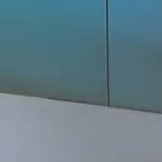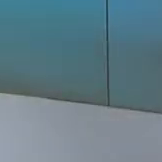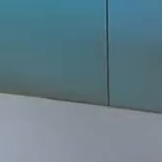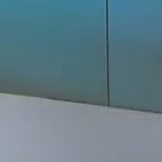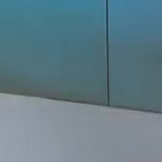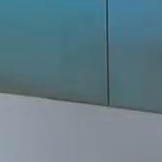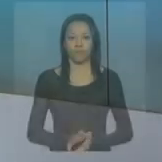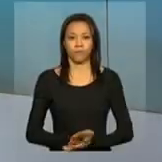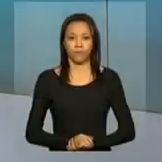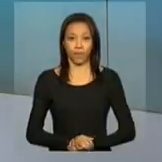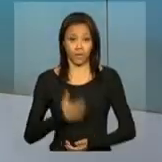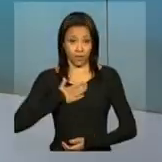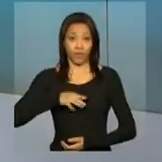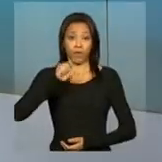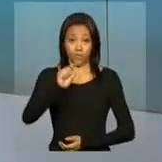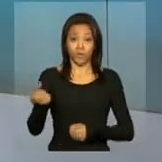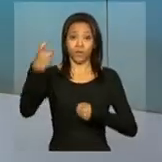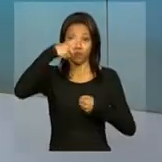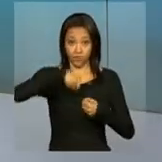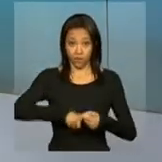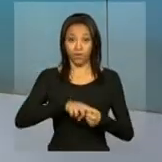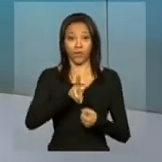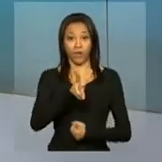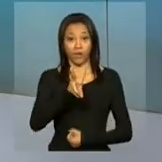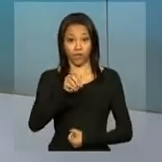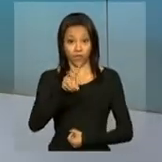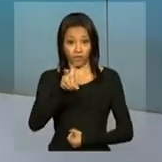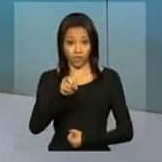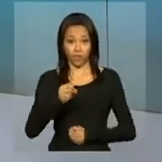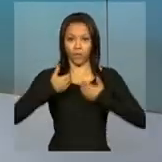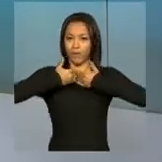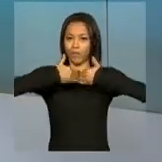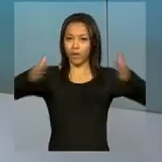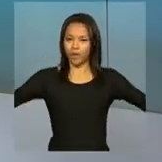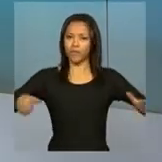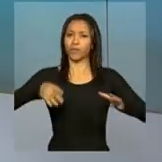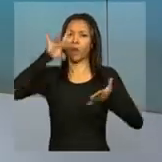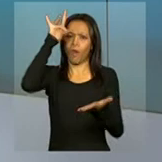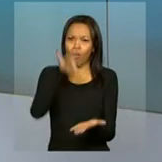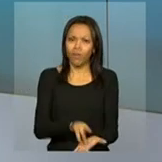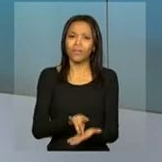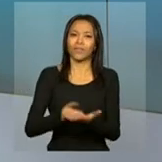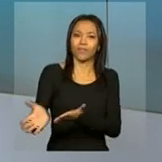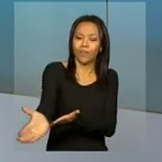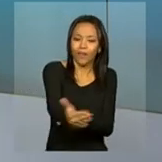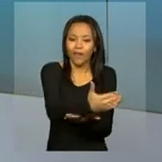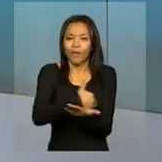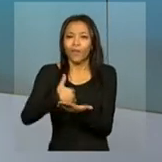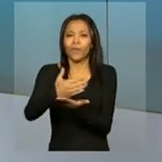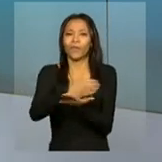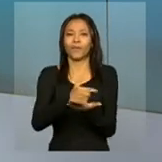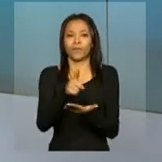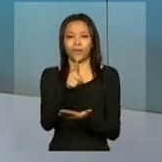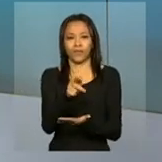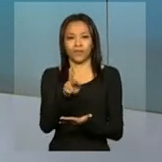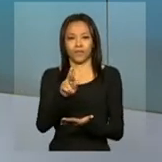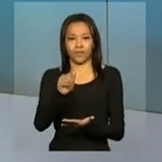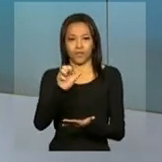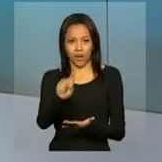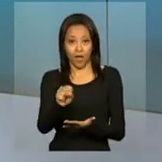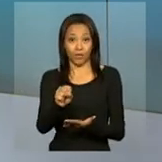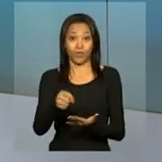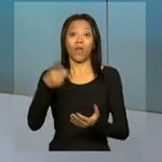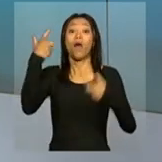E daqui a pouco a gente volta ao vivo com a abertura oficial da colheita da safra de grãos. O